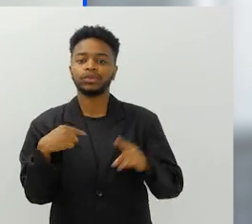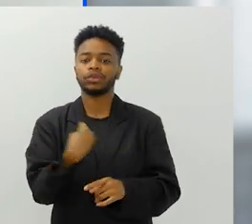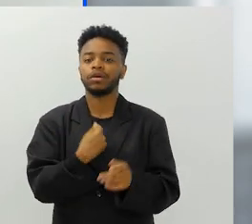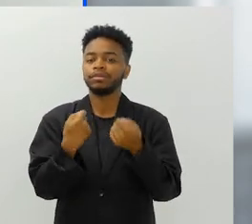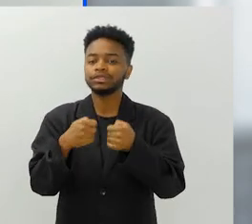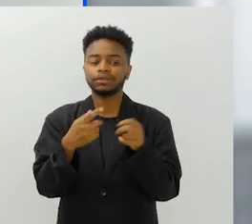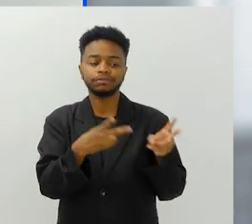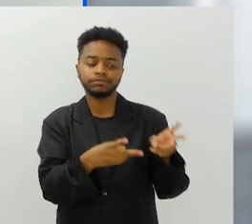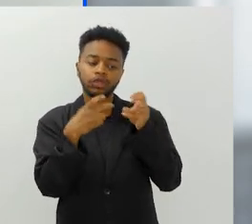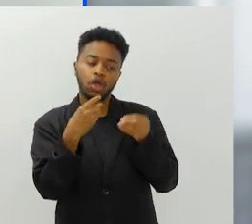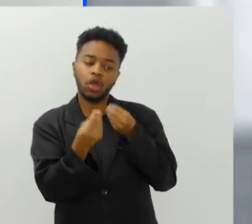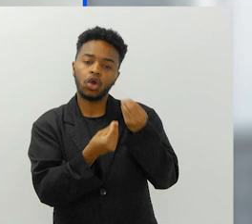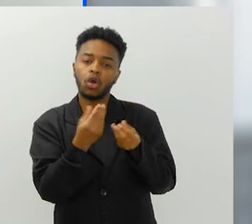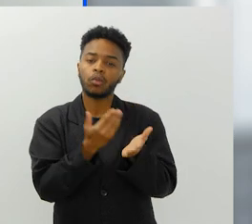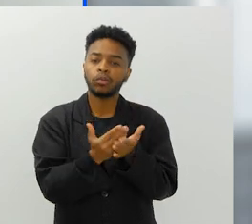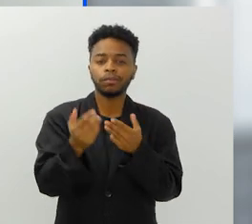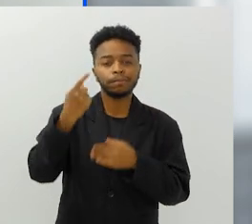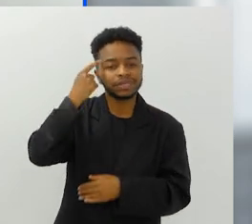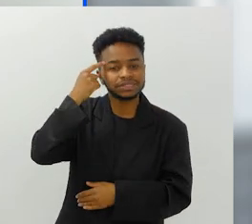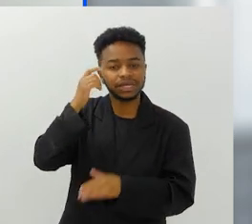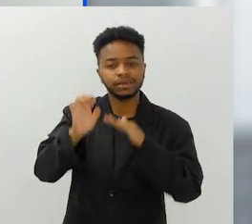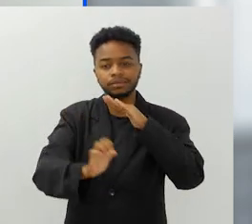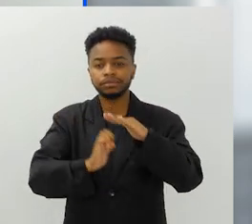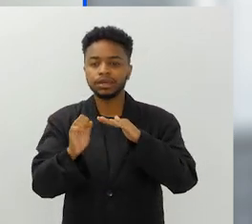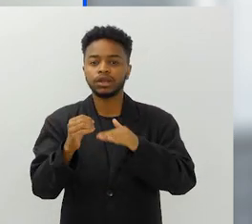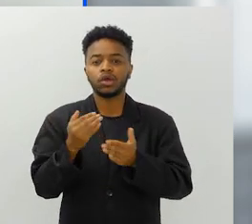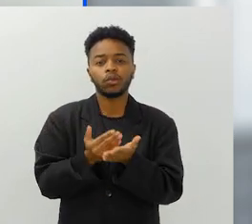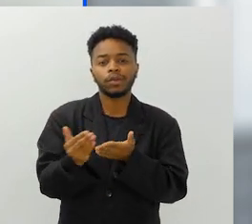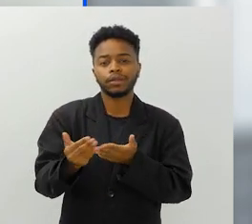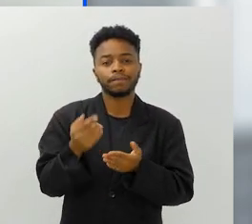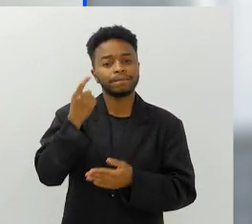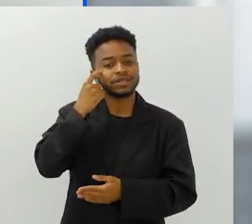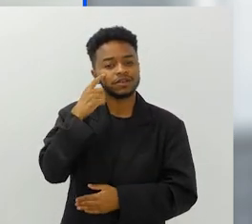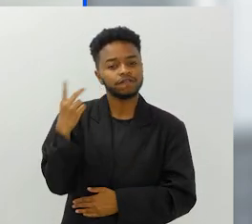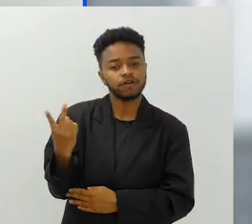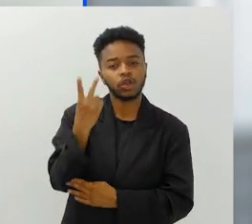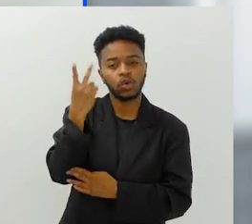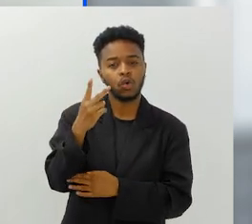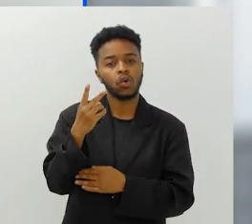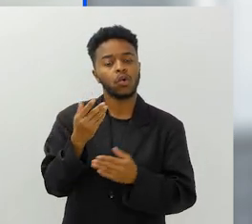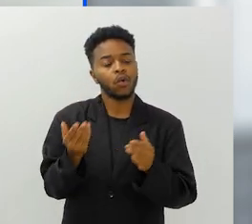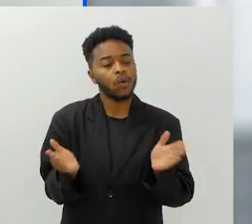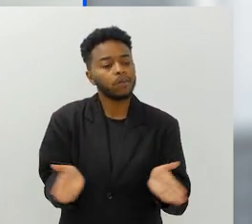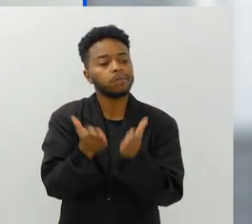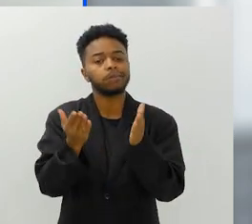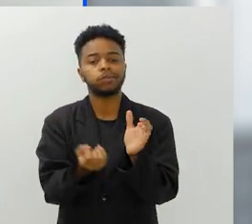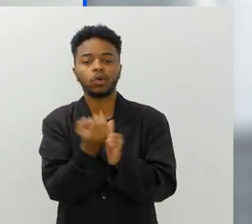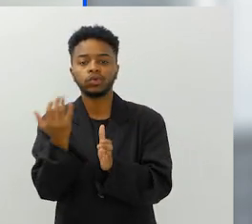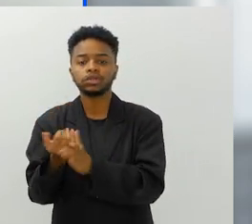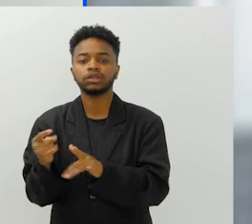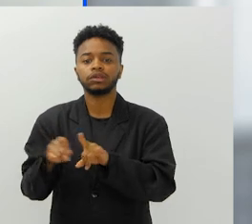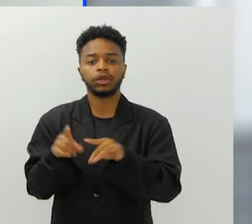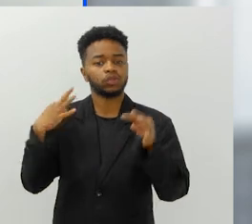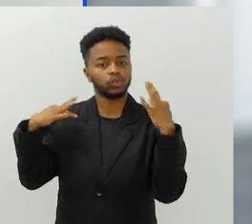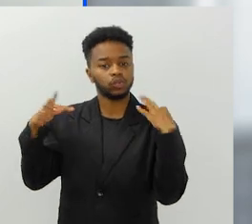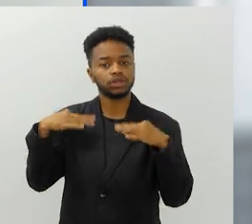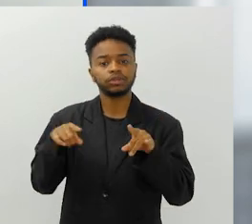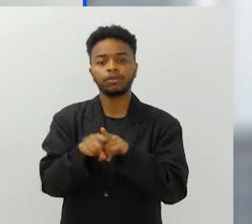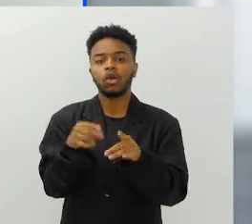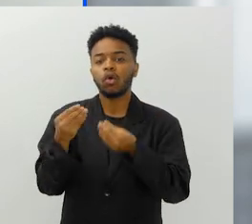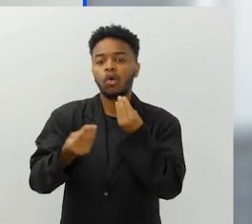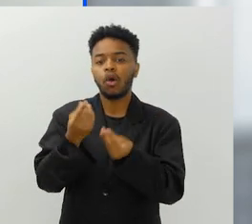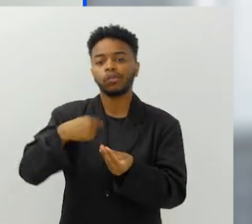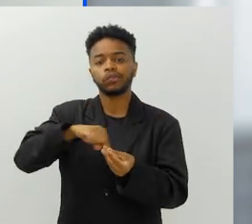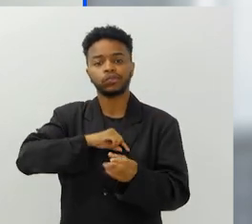oceano e ver como a gente vai pensar nossas empresas, nossas cadeias de valor, nossas produções e nossos turismos e como